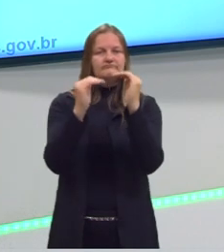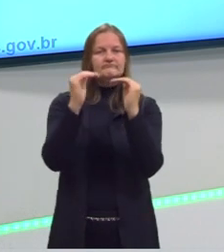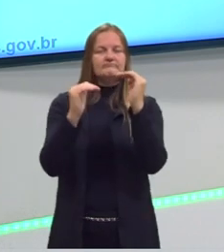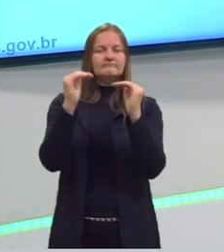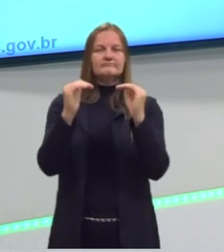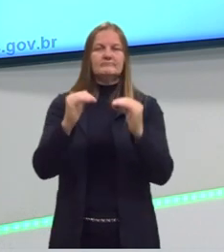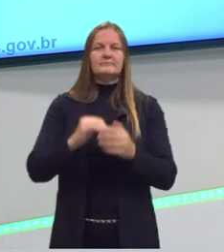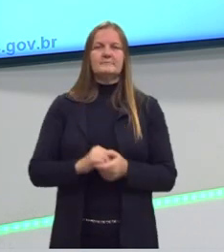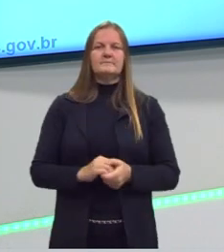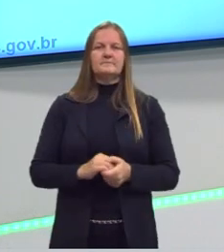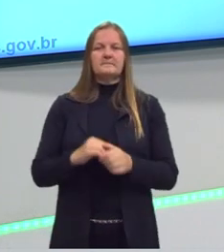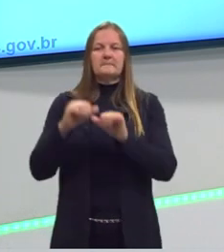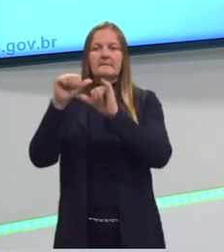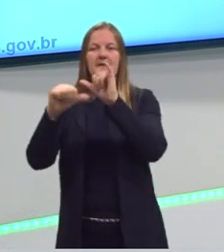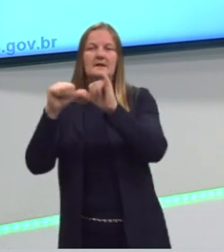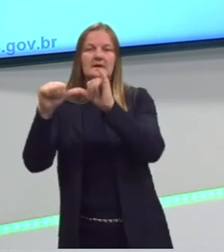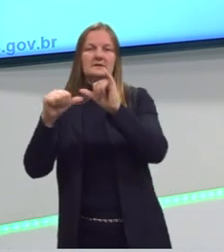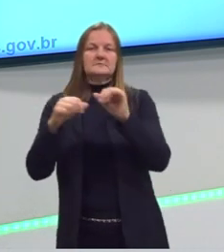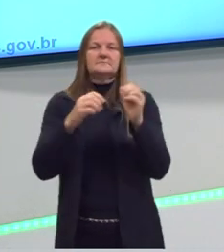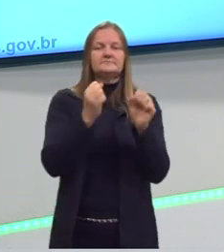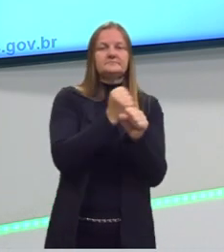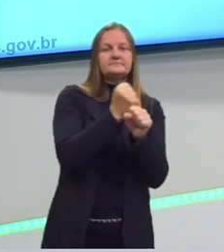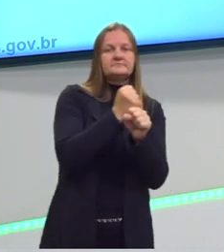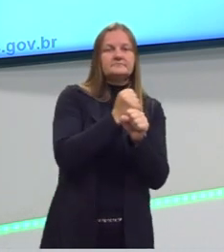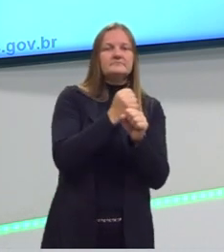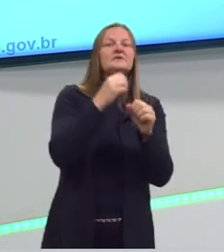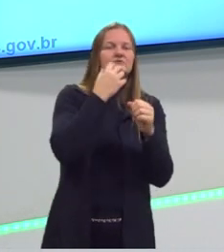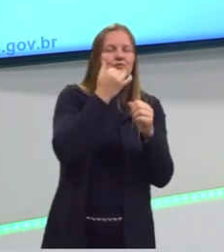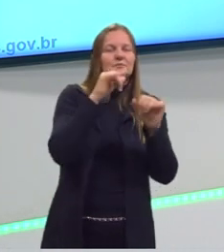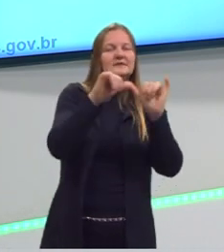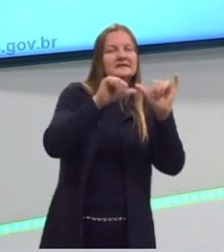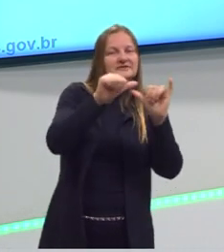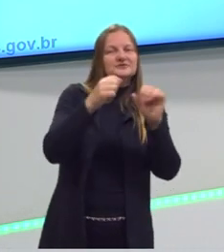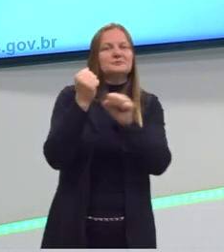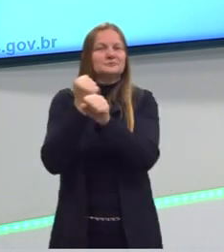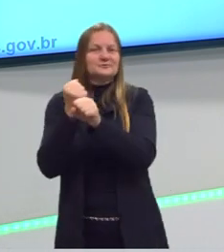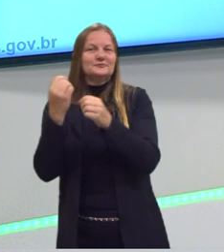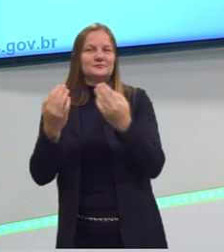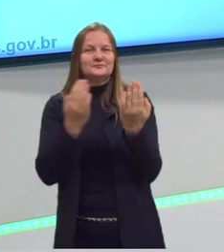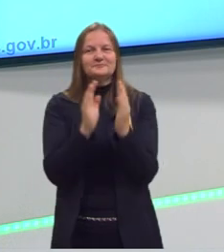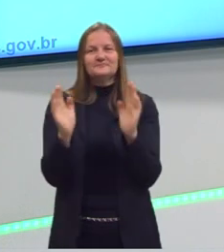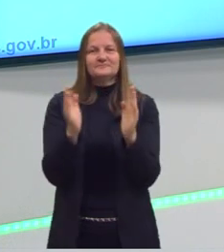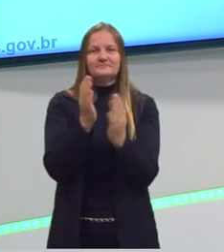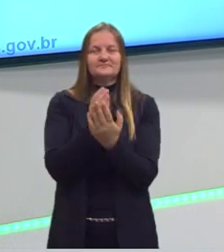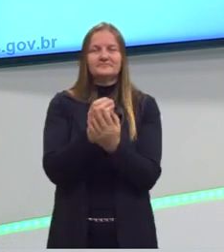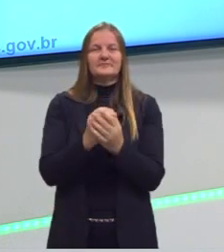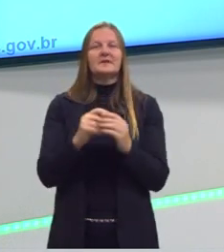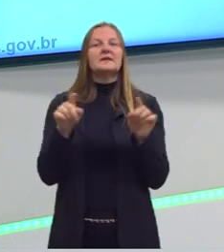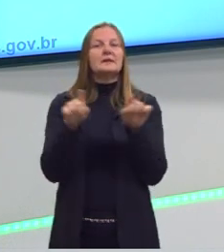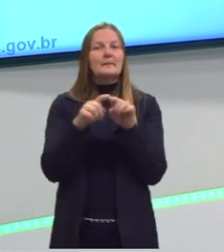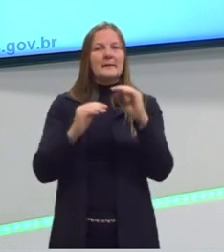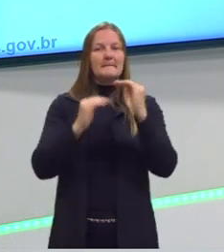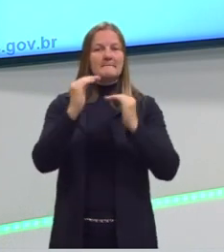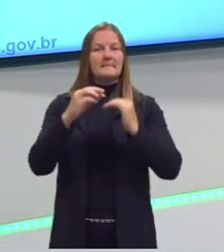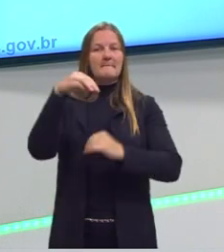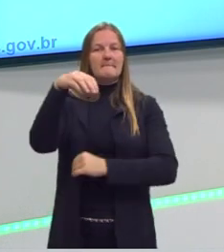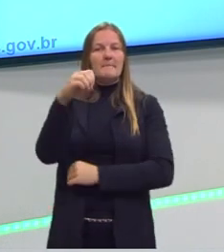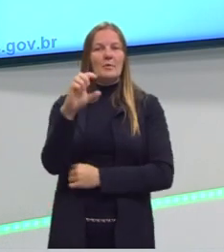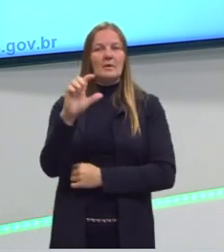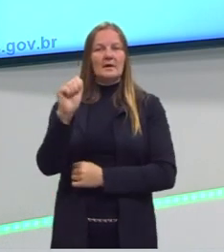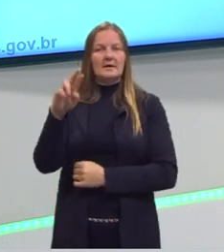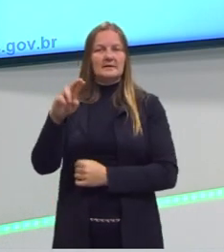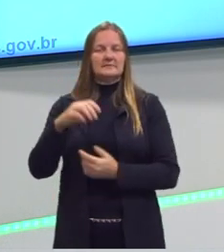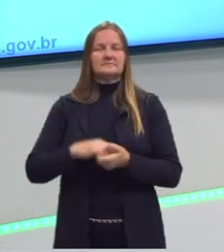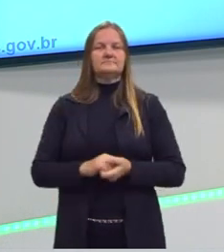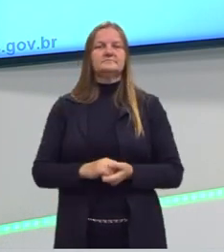Do lado dos reagentes e do lado dos produtos. E eu também preciso estabelecer a proporção molar e aqui segue a